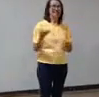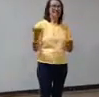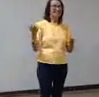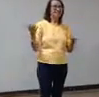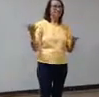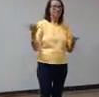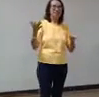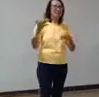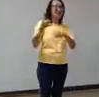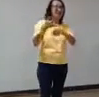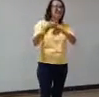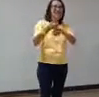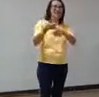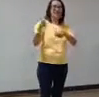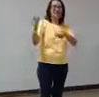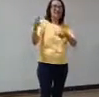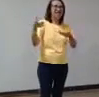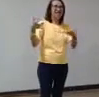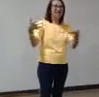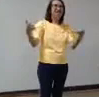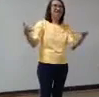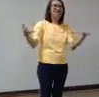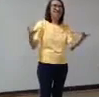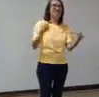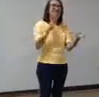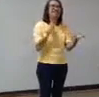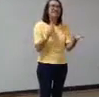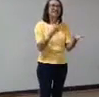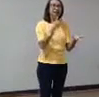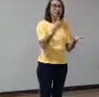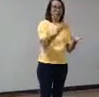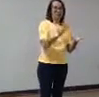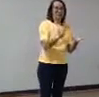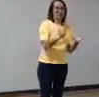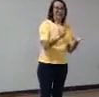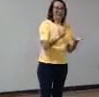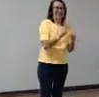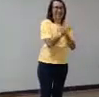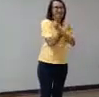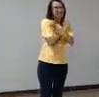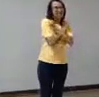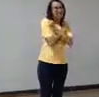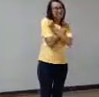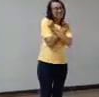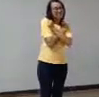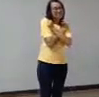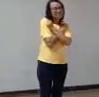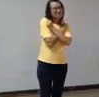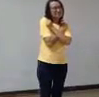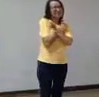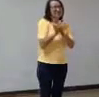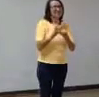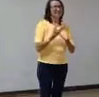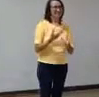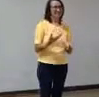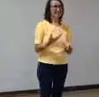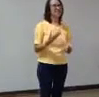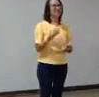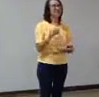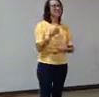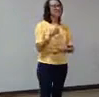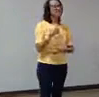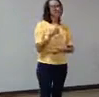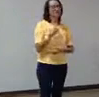que ela agora quis me conhecer, ela quis me abraçar, ela quis. então, para mim, isso é uma questão muito